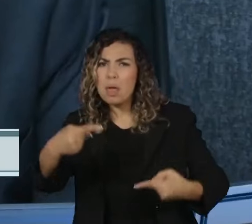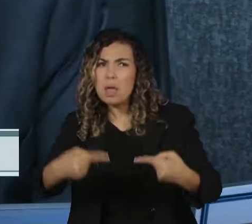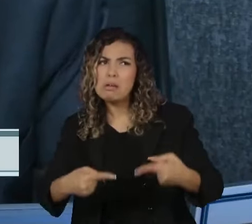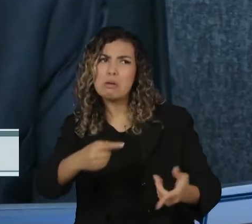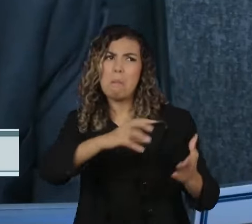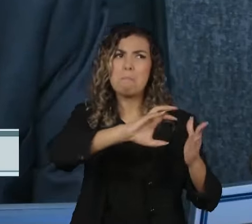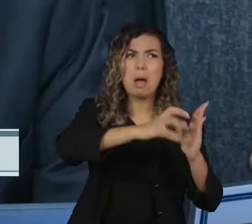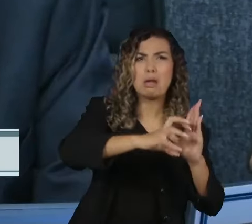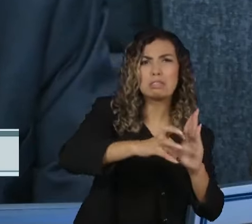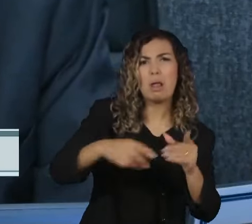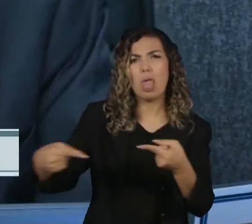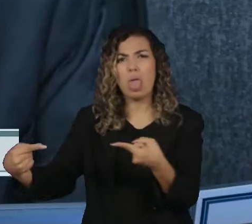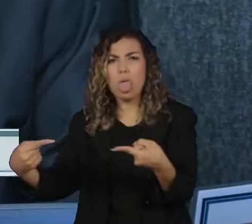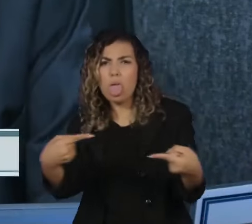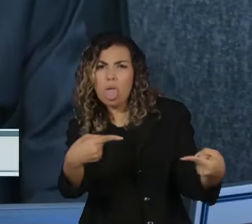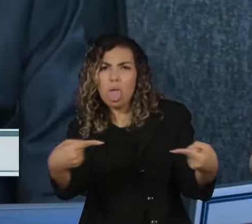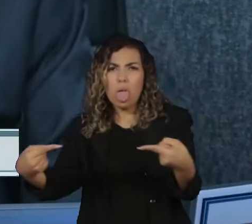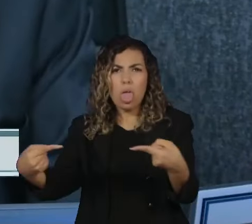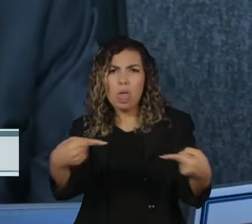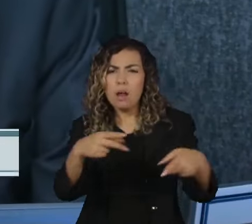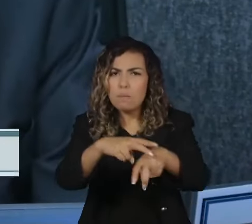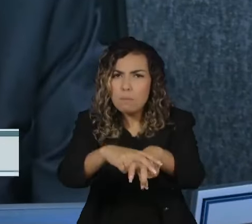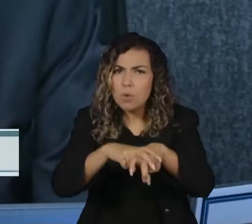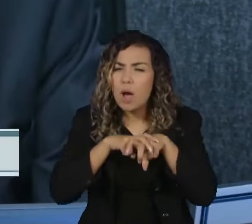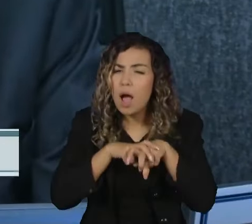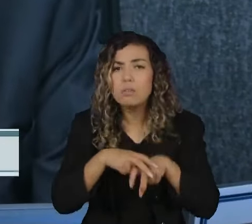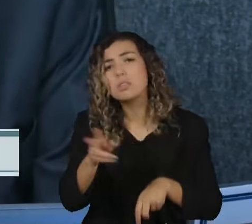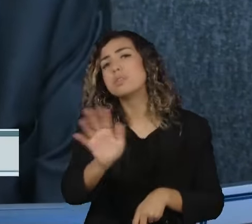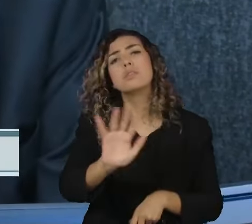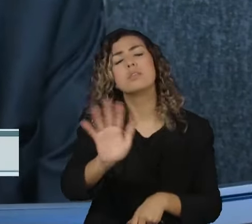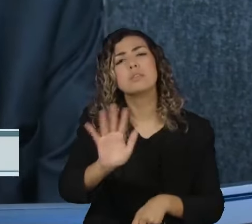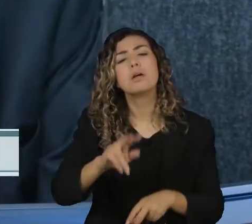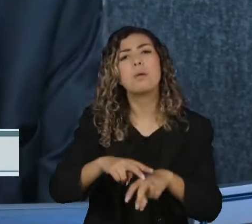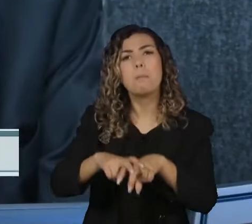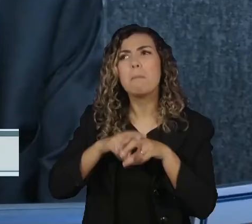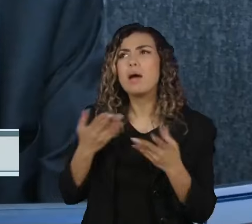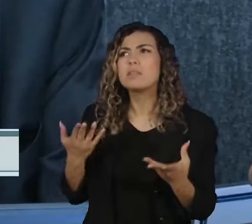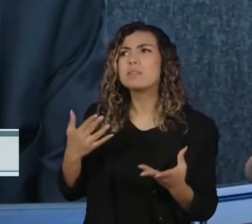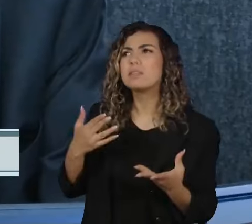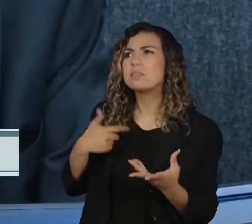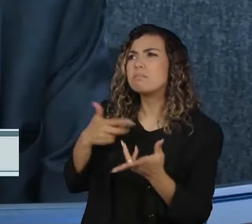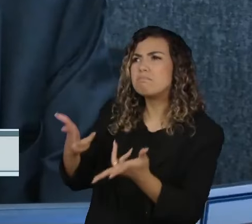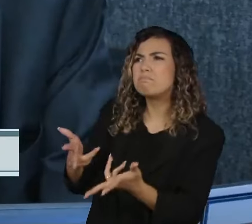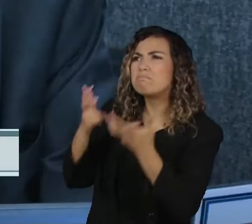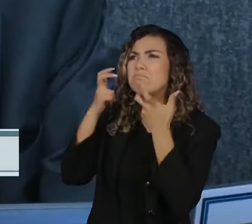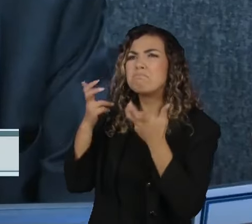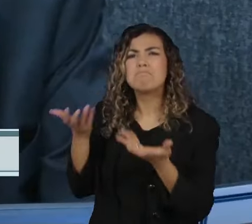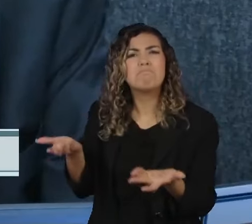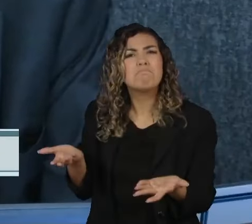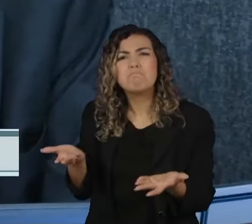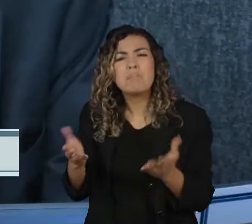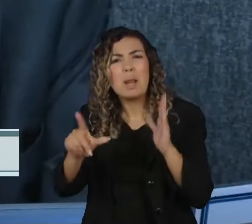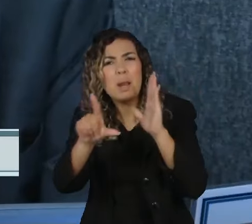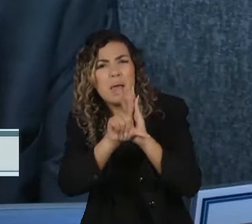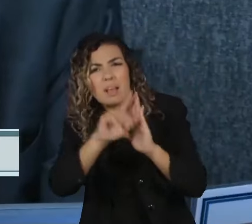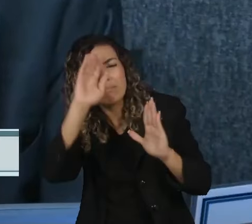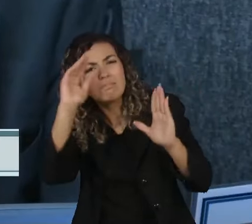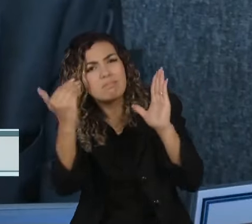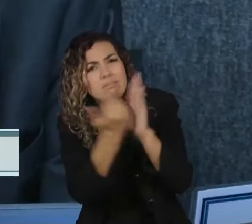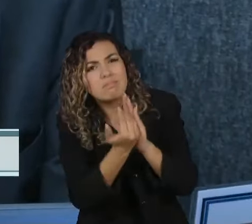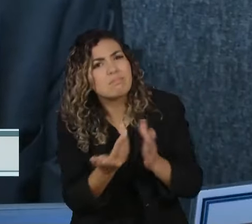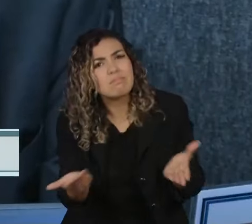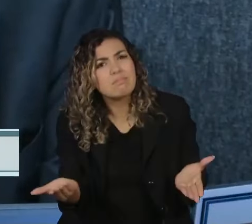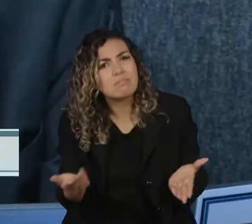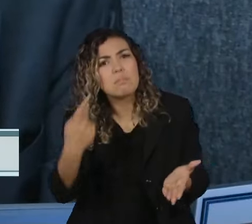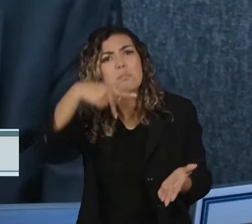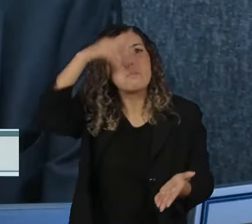É apenas a expressão de um sentimento antidemocrático e de desrespeito ao Estado